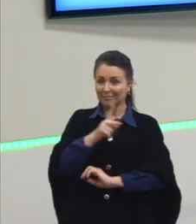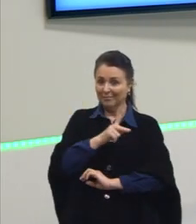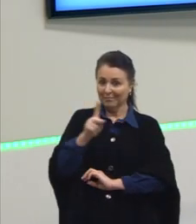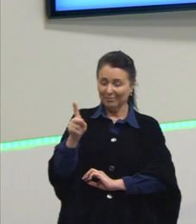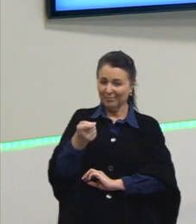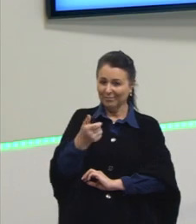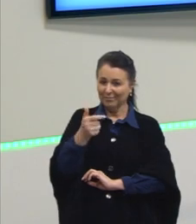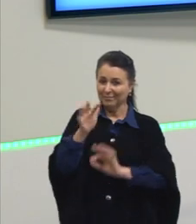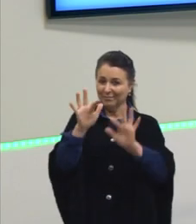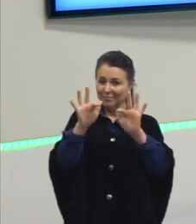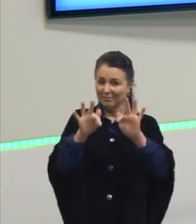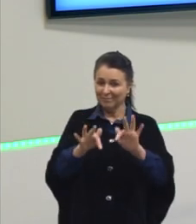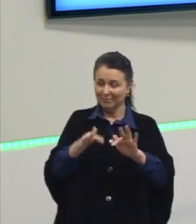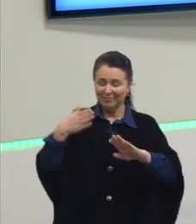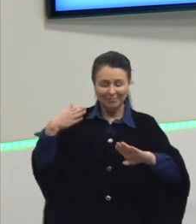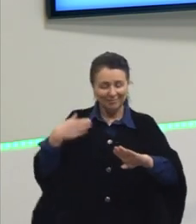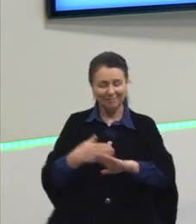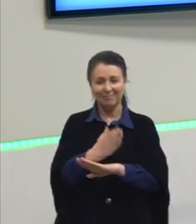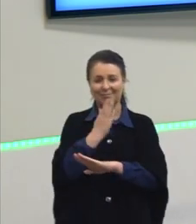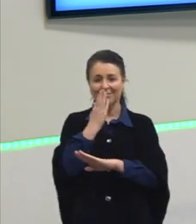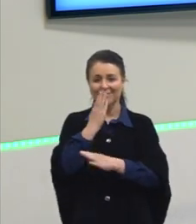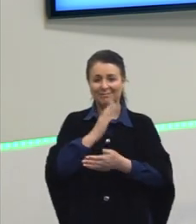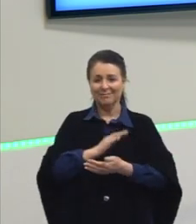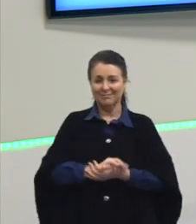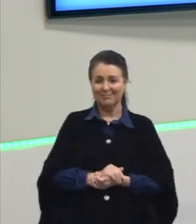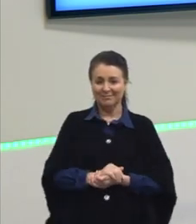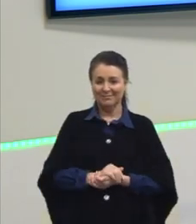aí no finalzinho e partiu passar.